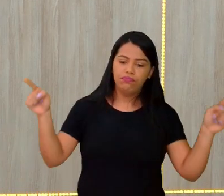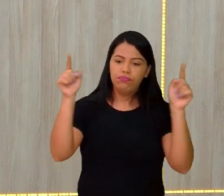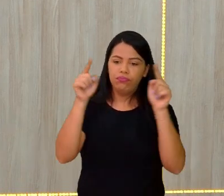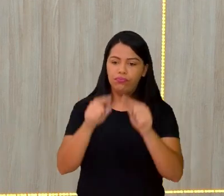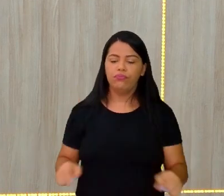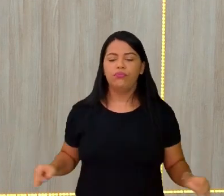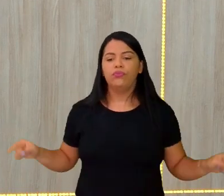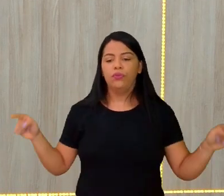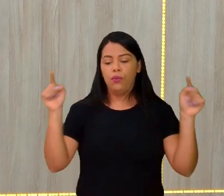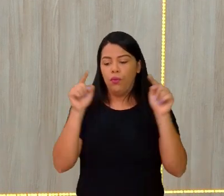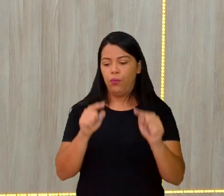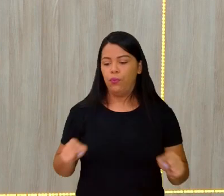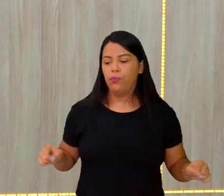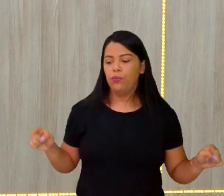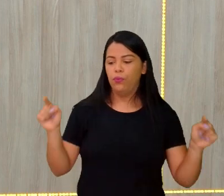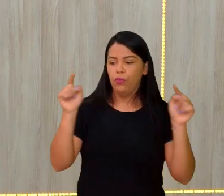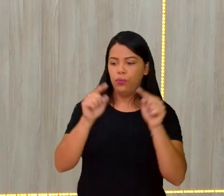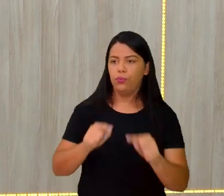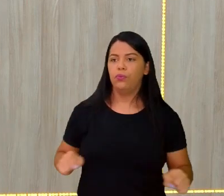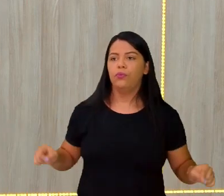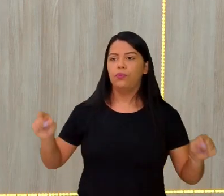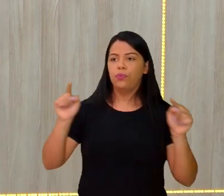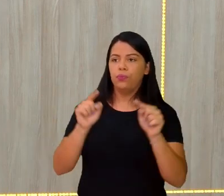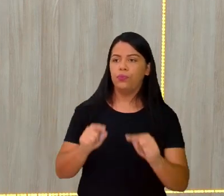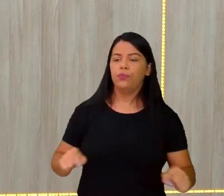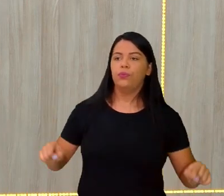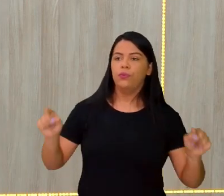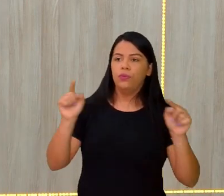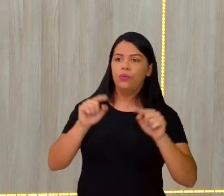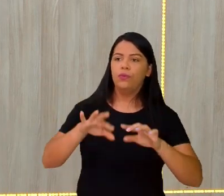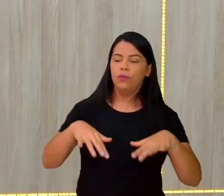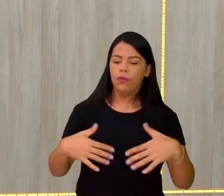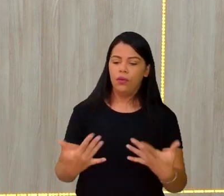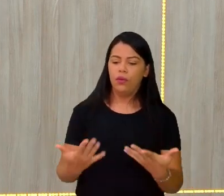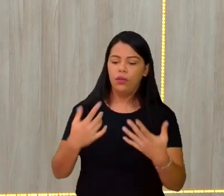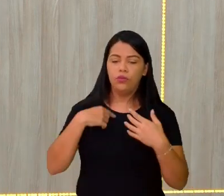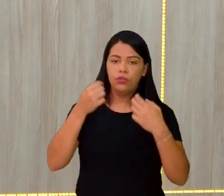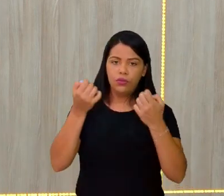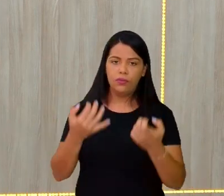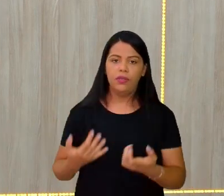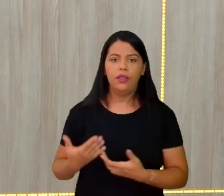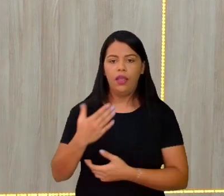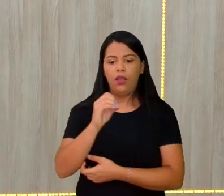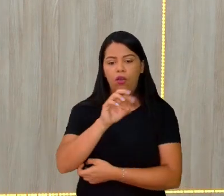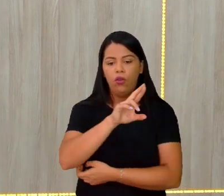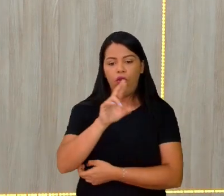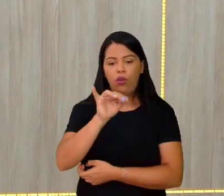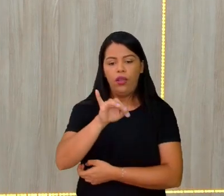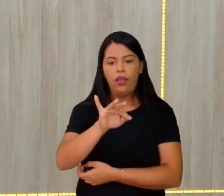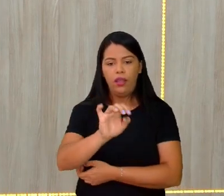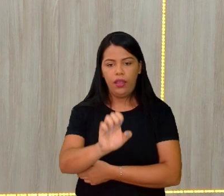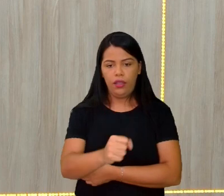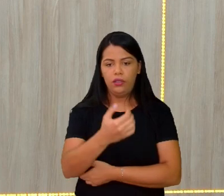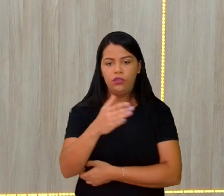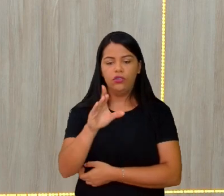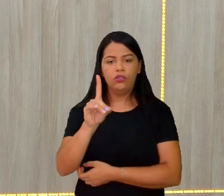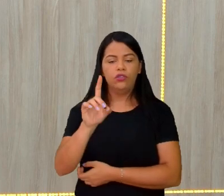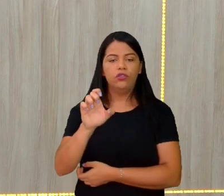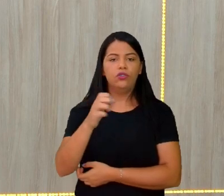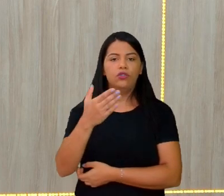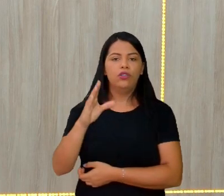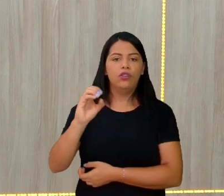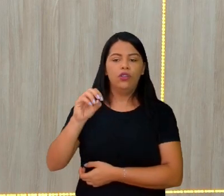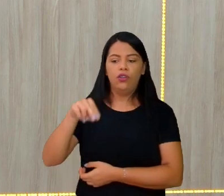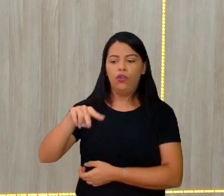correntes de convecção. Aí esse movimento que o magma vai